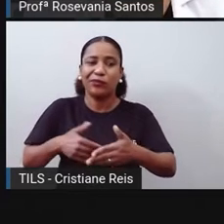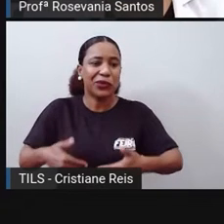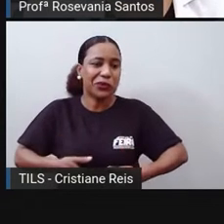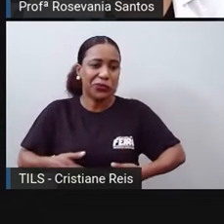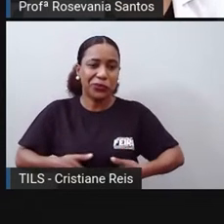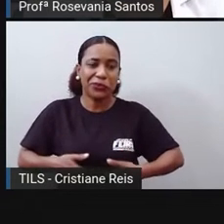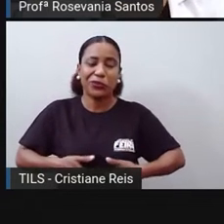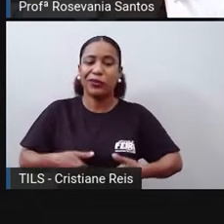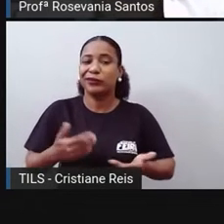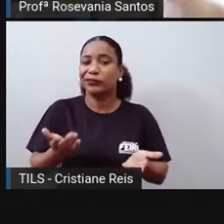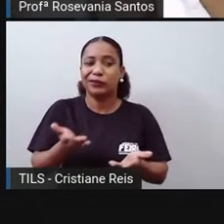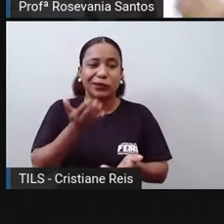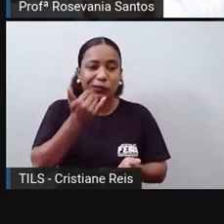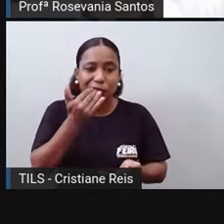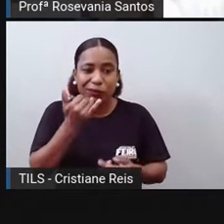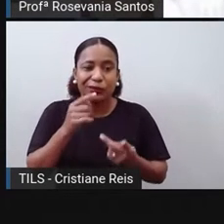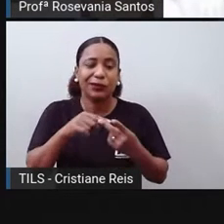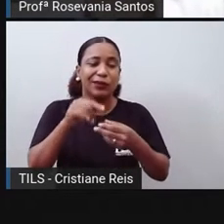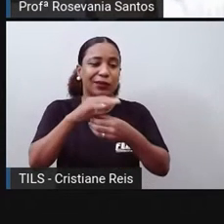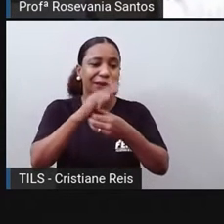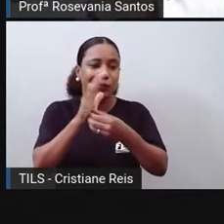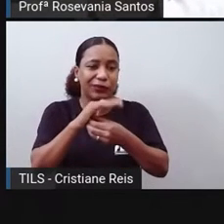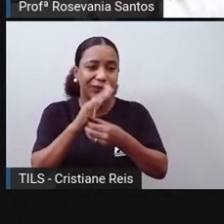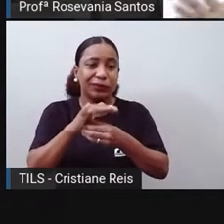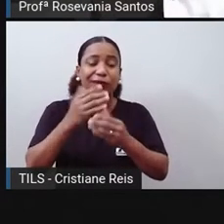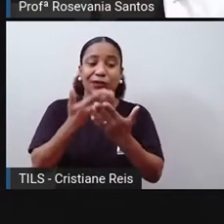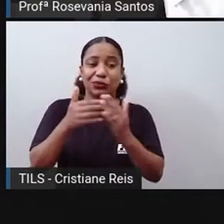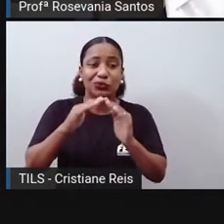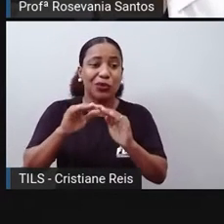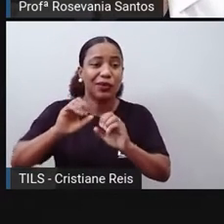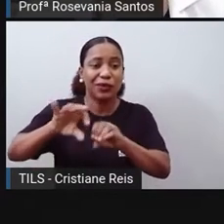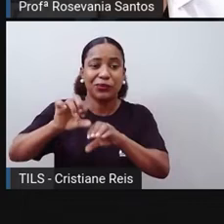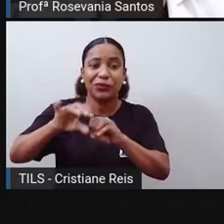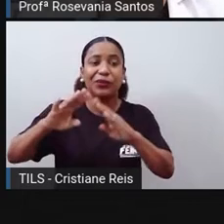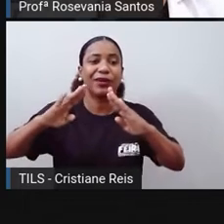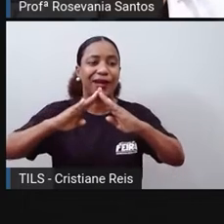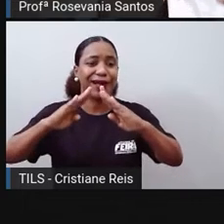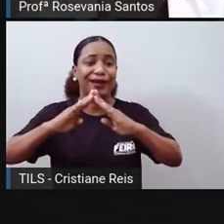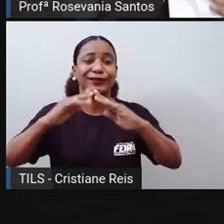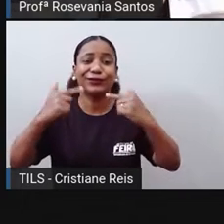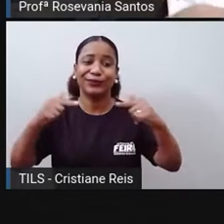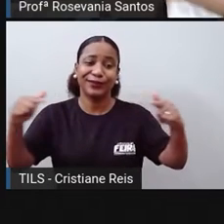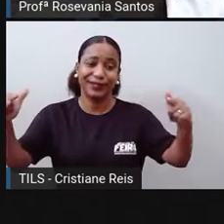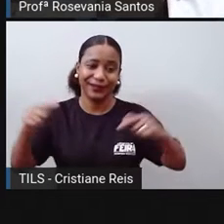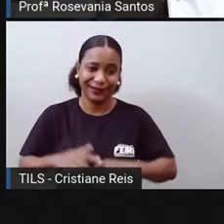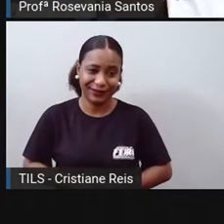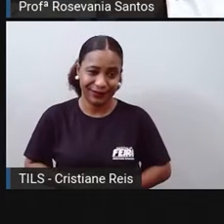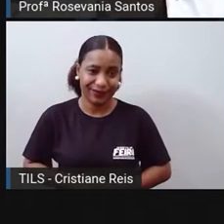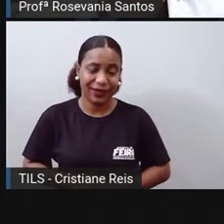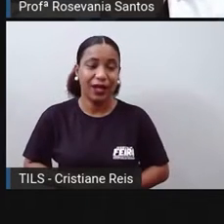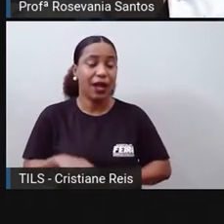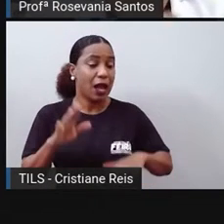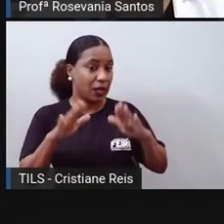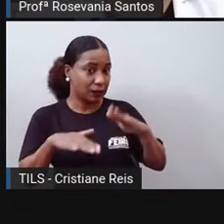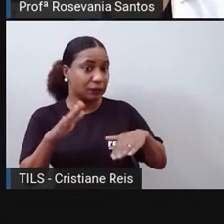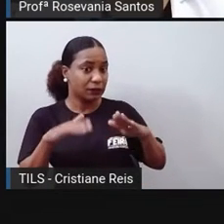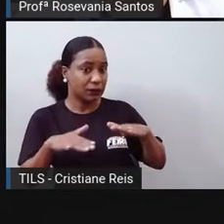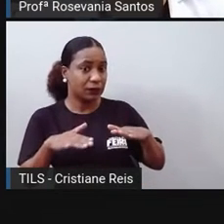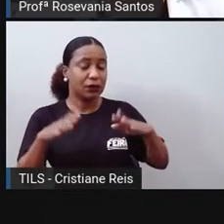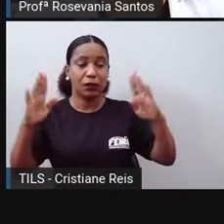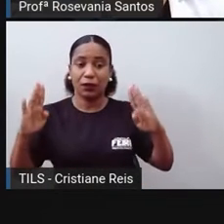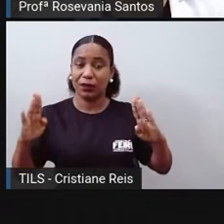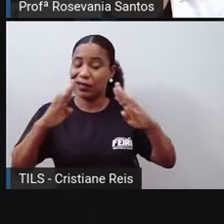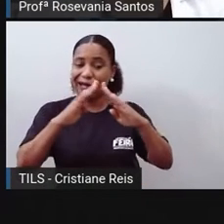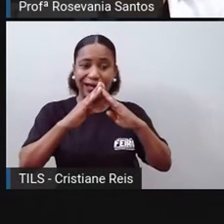não tem acesso ao saneamento básico, tem muita gente que não tem acesso a uma moradia decente. Às vezes, nem moradia, né? É precária,